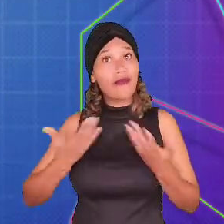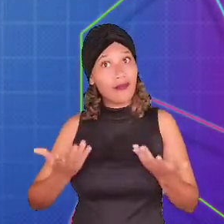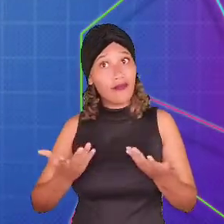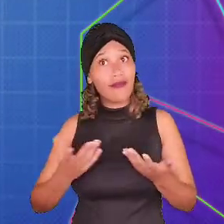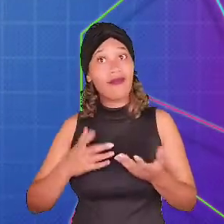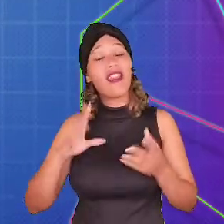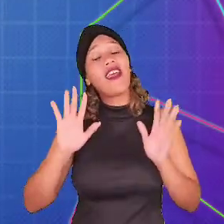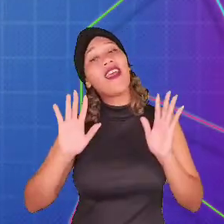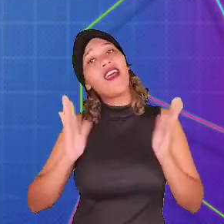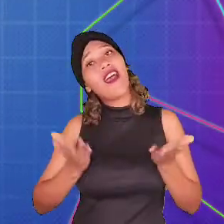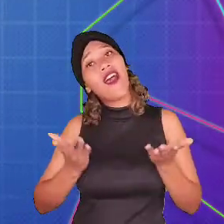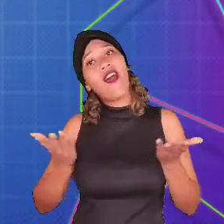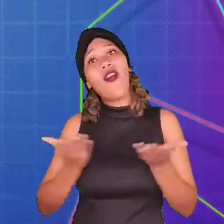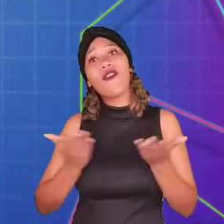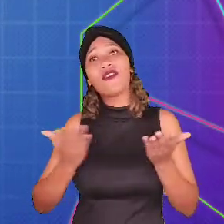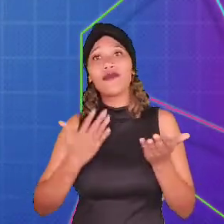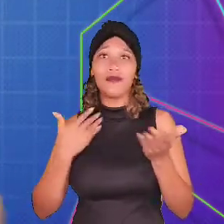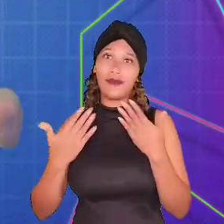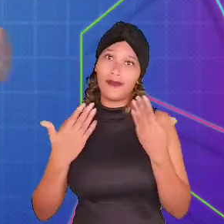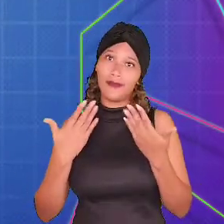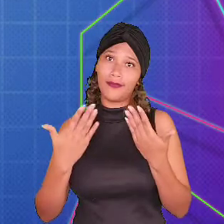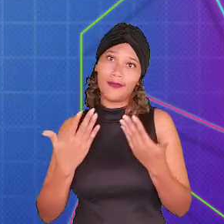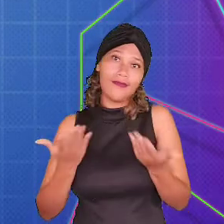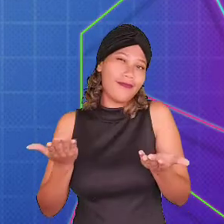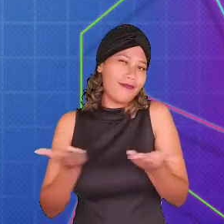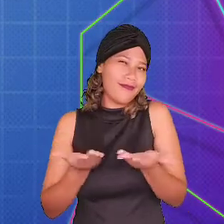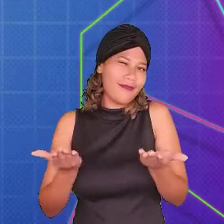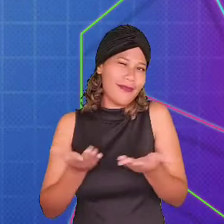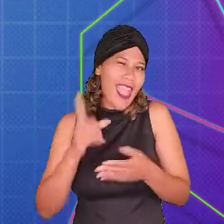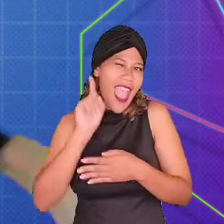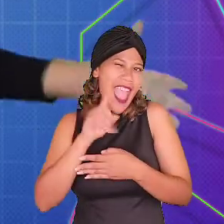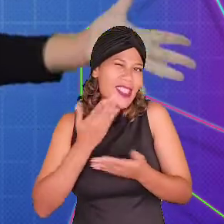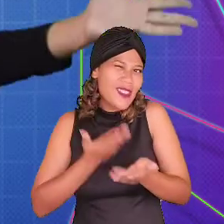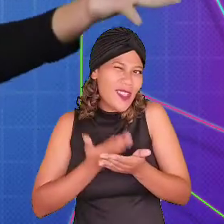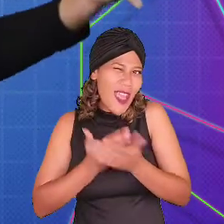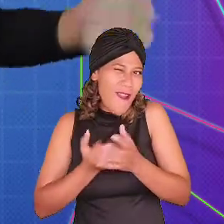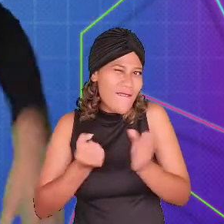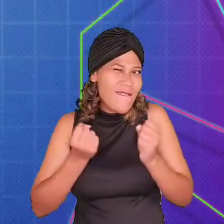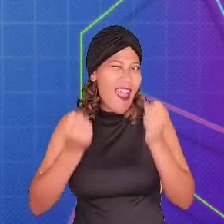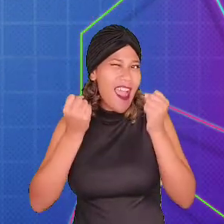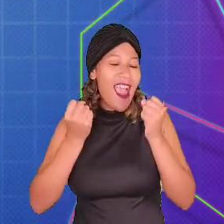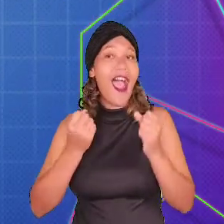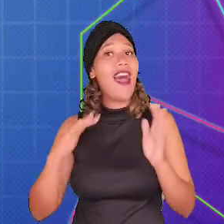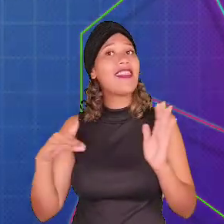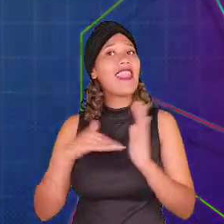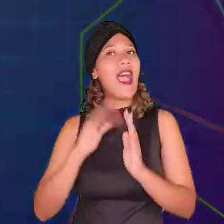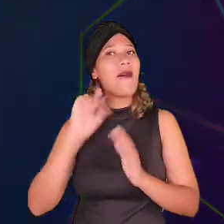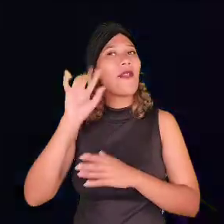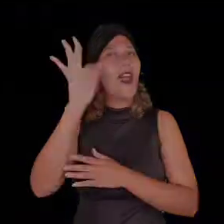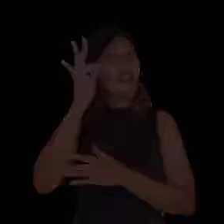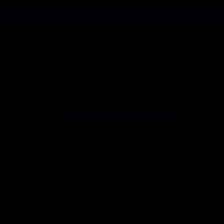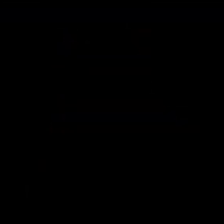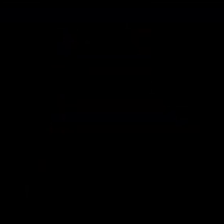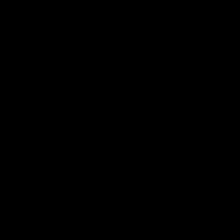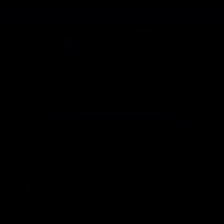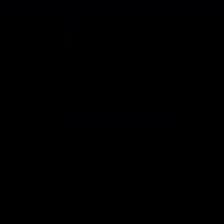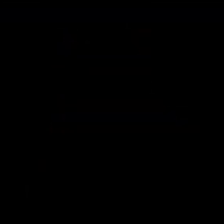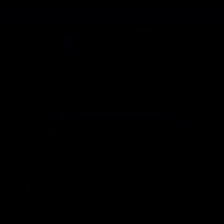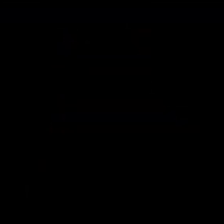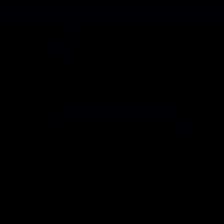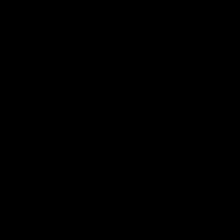tudo que tínhamos para conversar hoje. Agora é hora de estudar muito. Até a próxima! Tchau! Tchau!